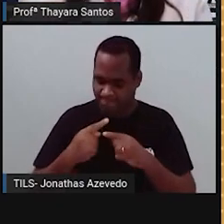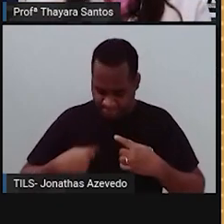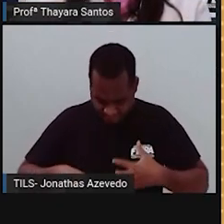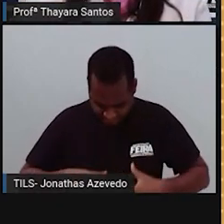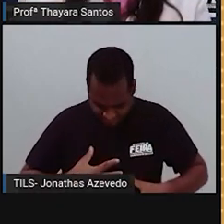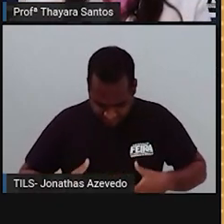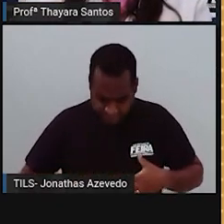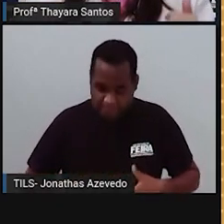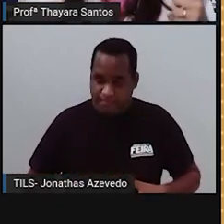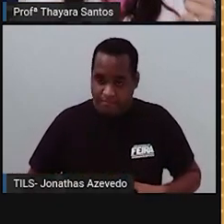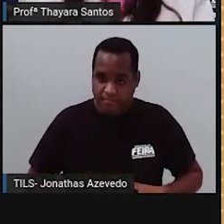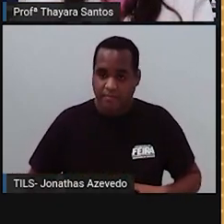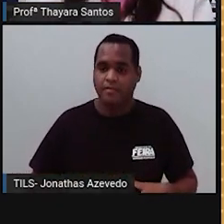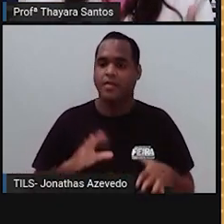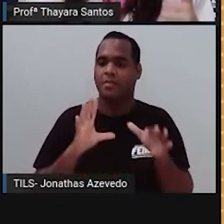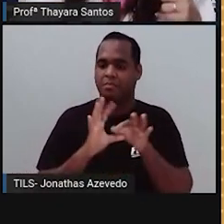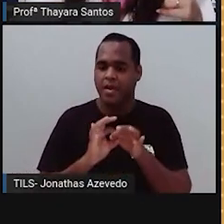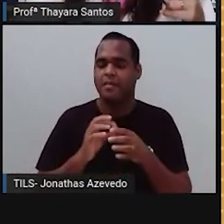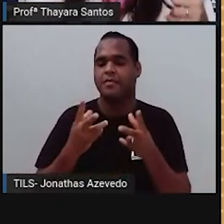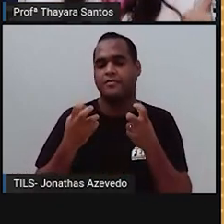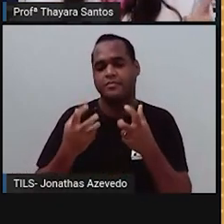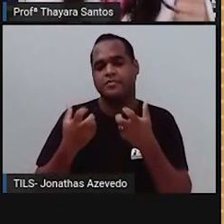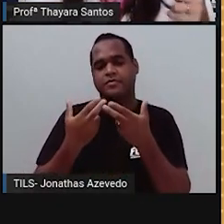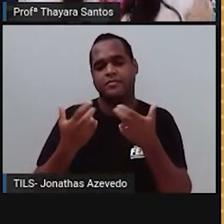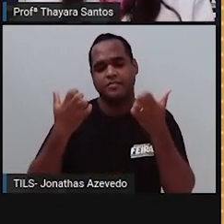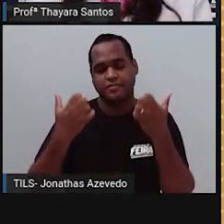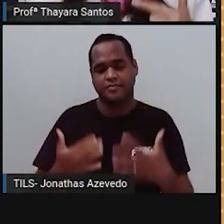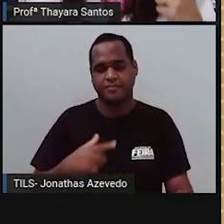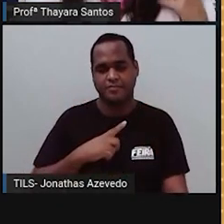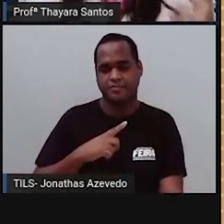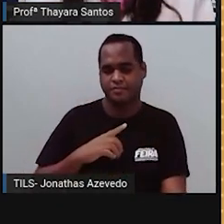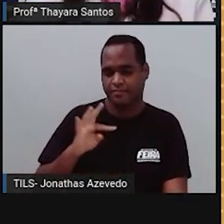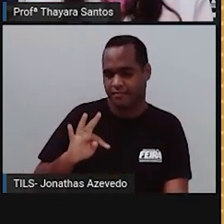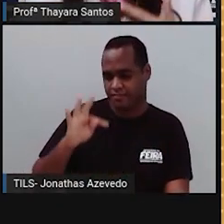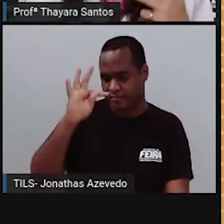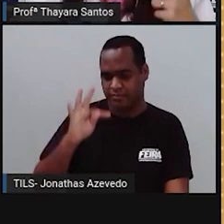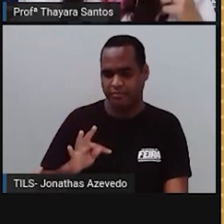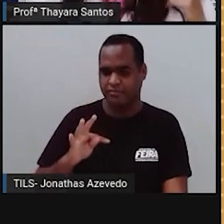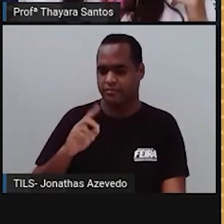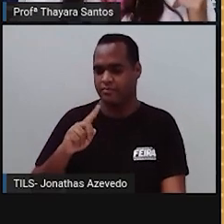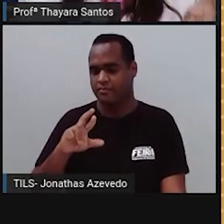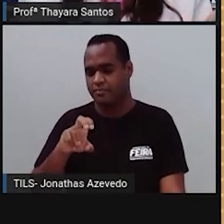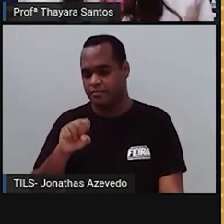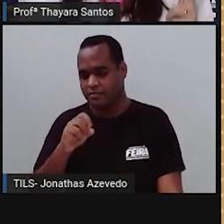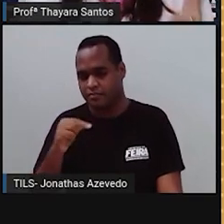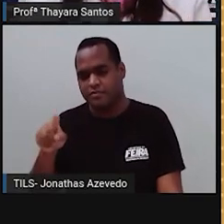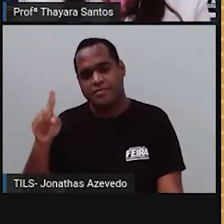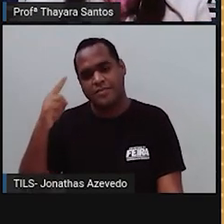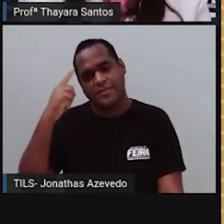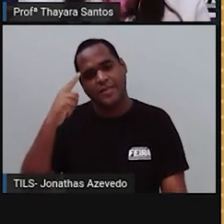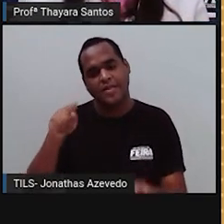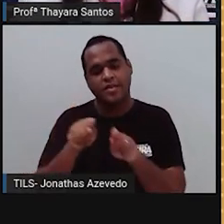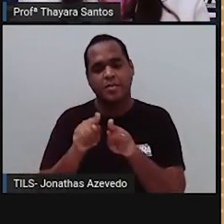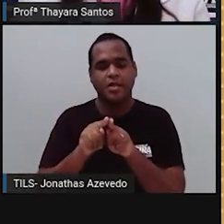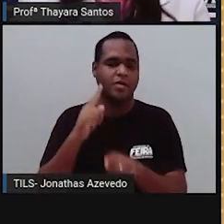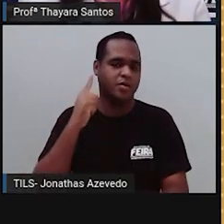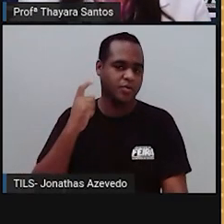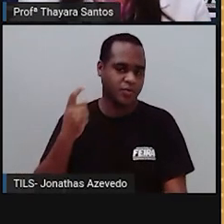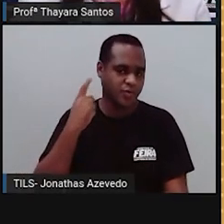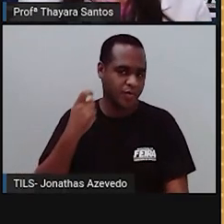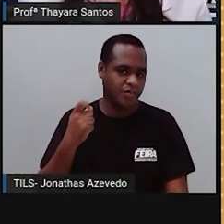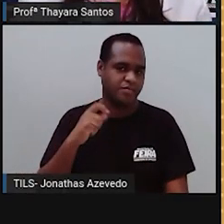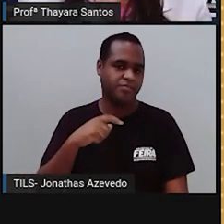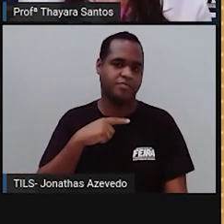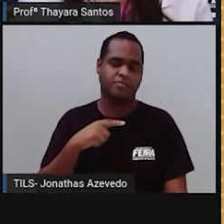mecanorreceptores que conseguem perceber os estímulos de temperatura, de pressão e também de som. Então,